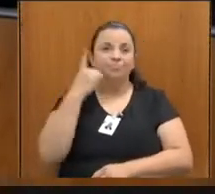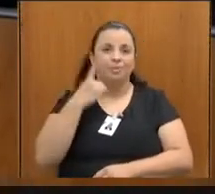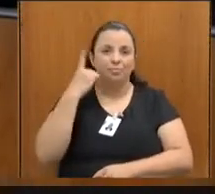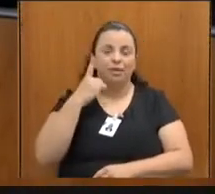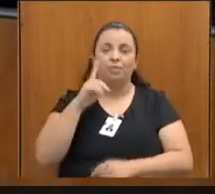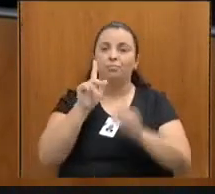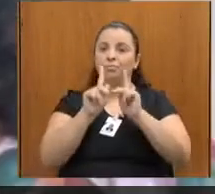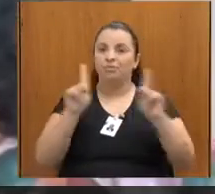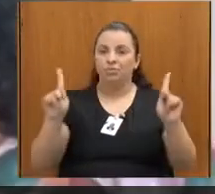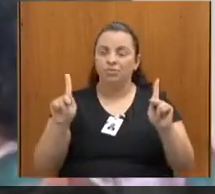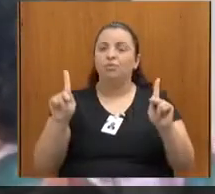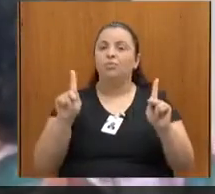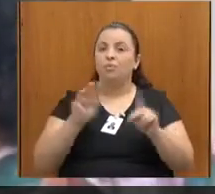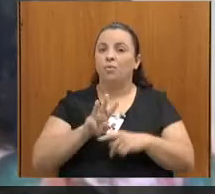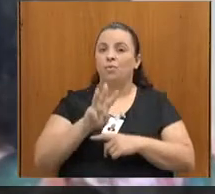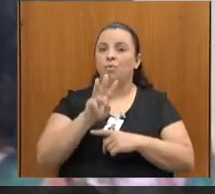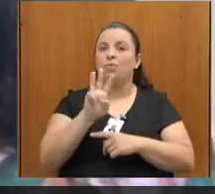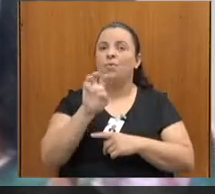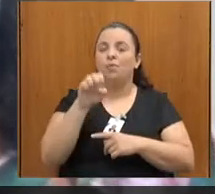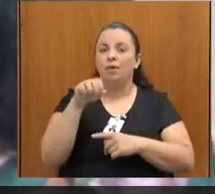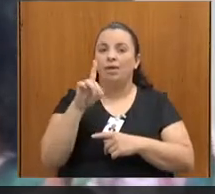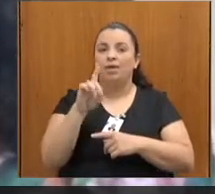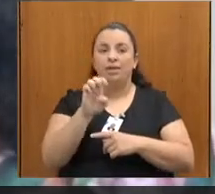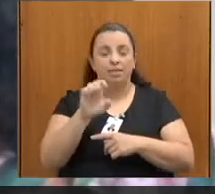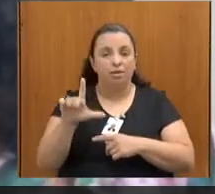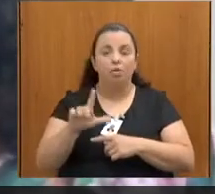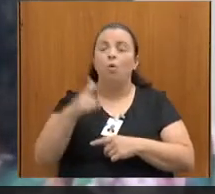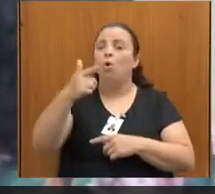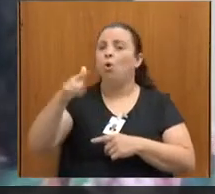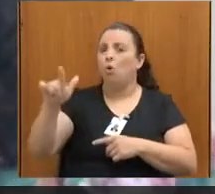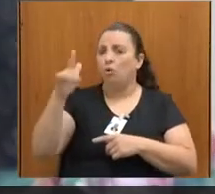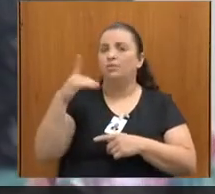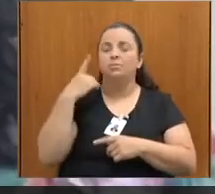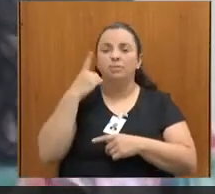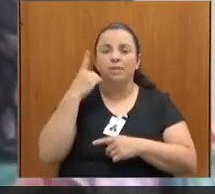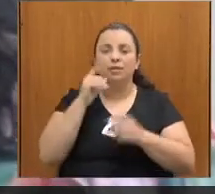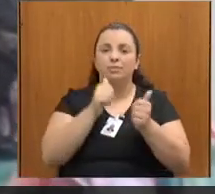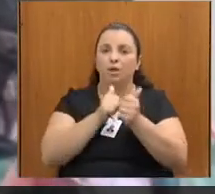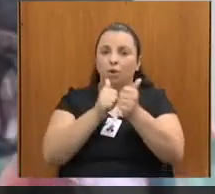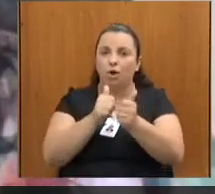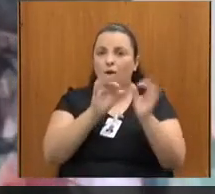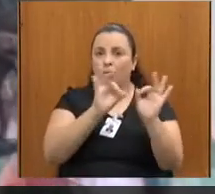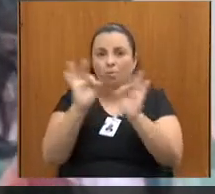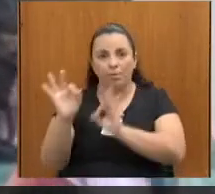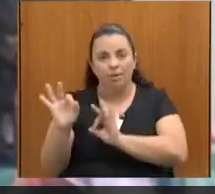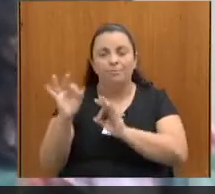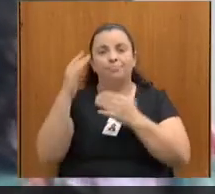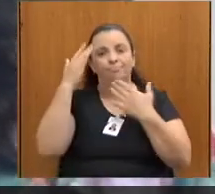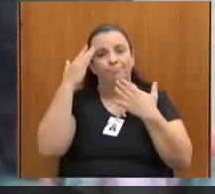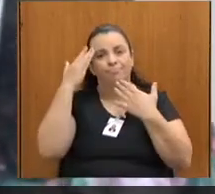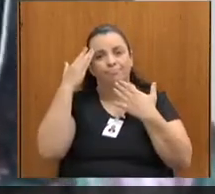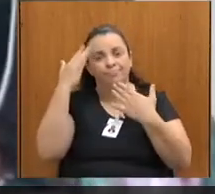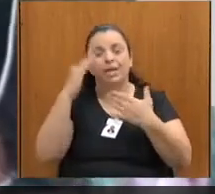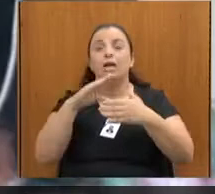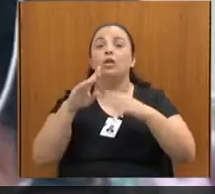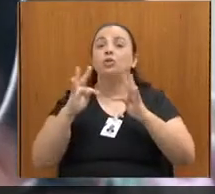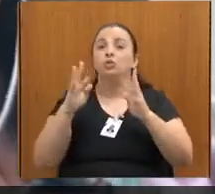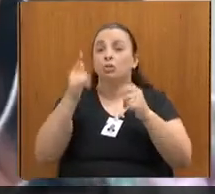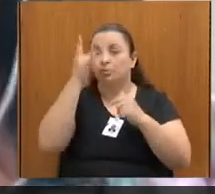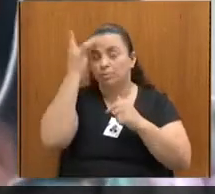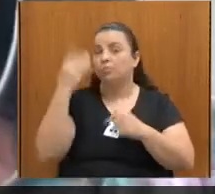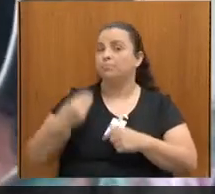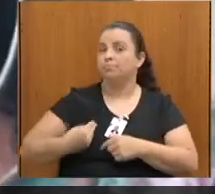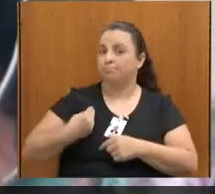deputados que estão presentes, nos acompanhando. Quero cumprimentar a todos os participantes dessa importante audiência